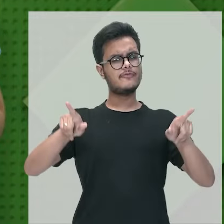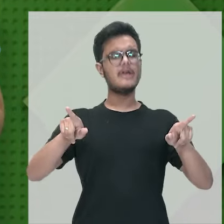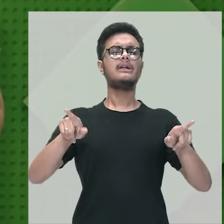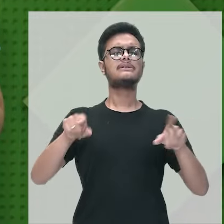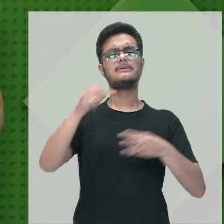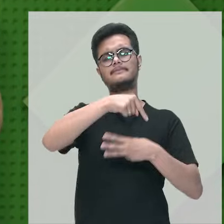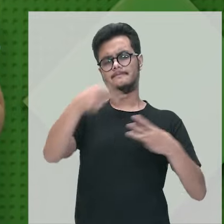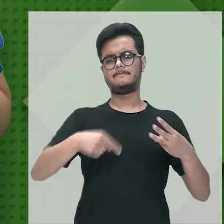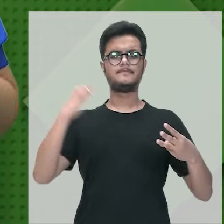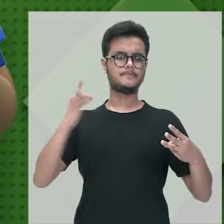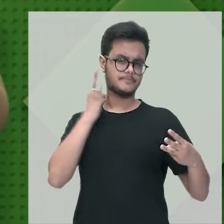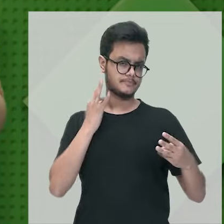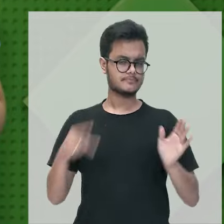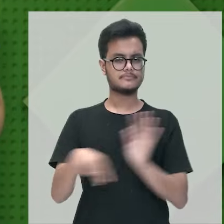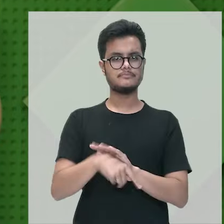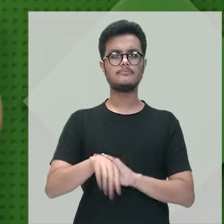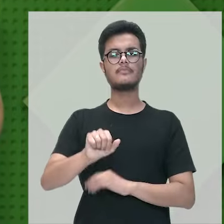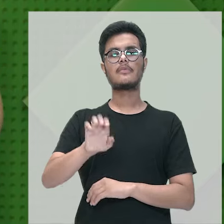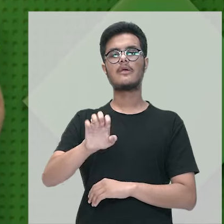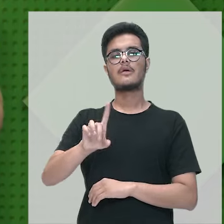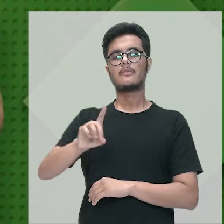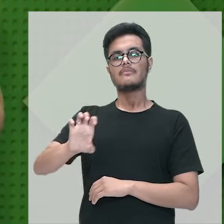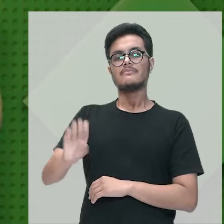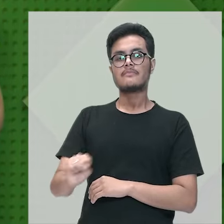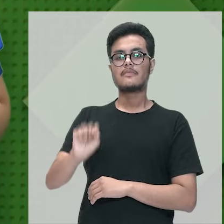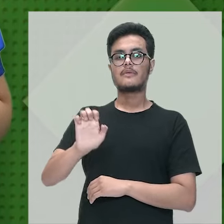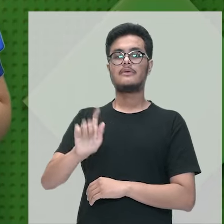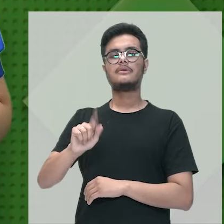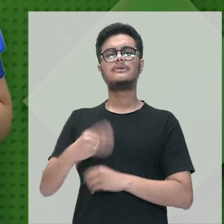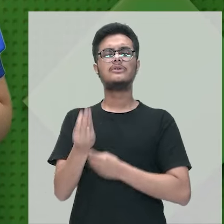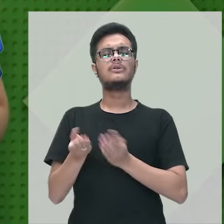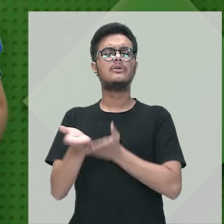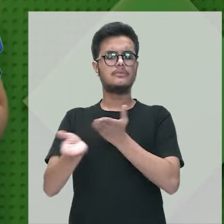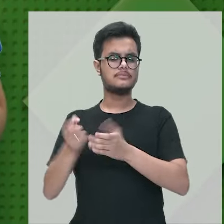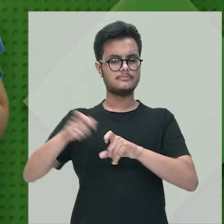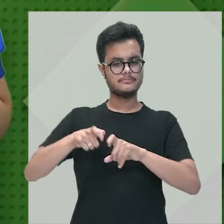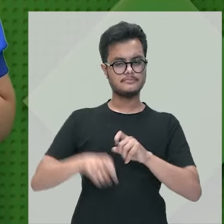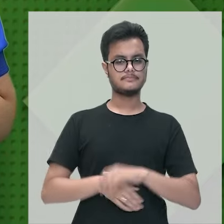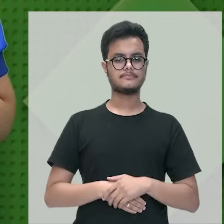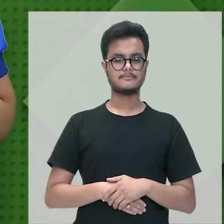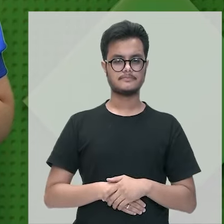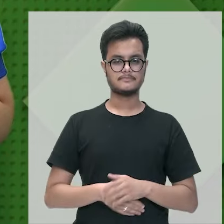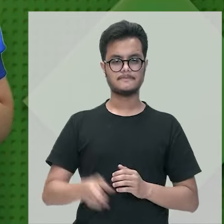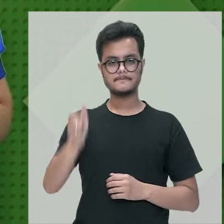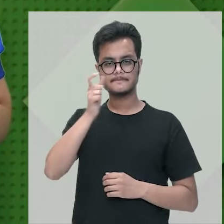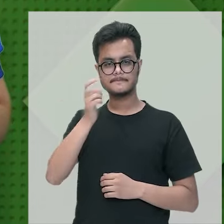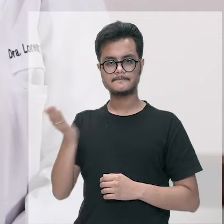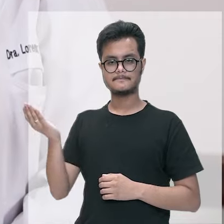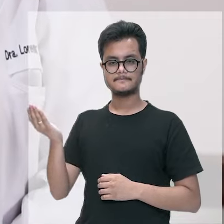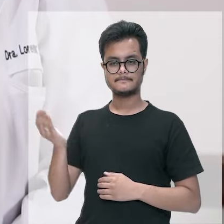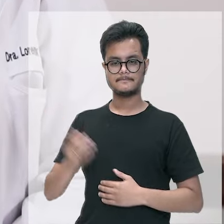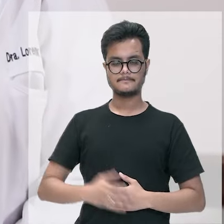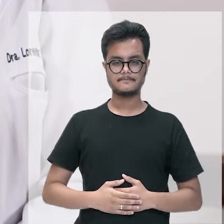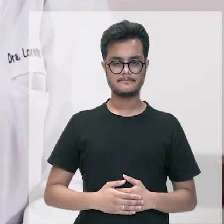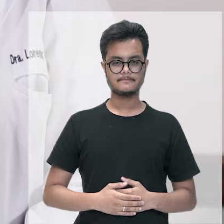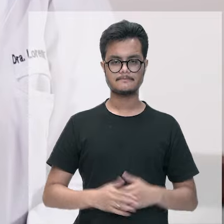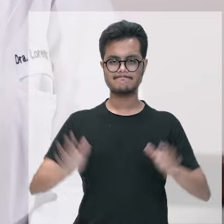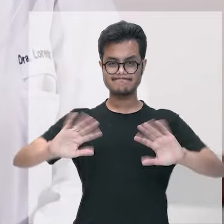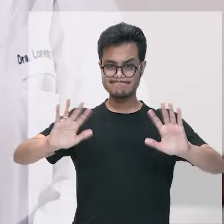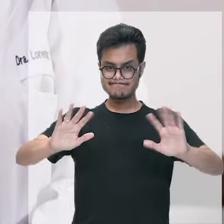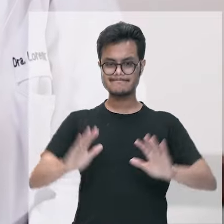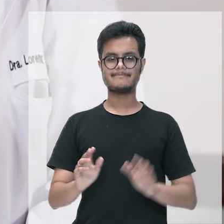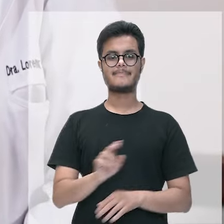quais as principais diferenças como é o tratamento para cada uma dessas doenças então vamos acompanhar Olá